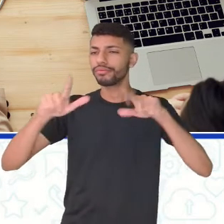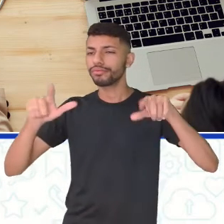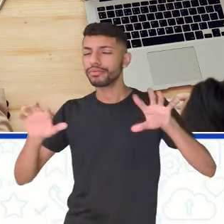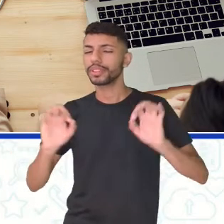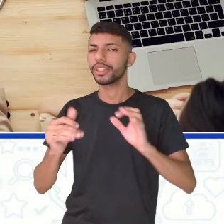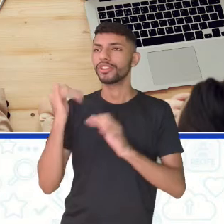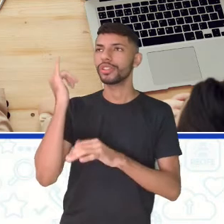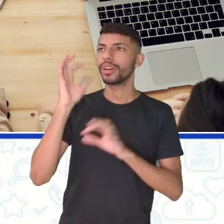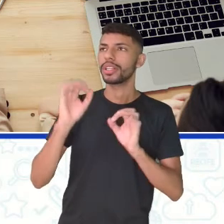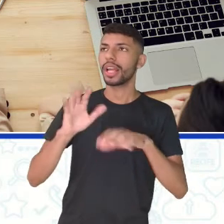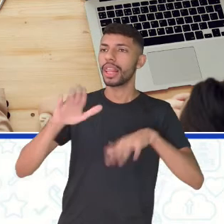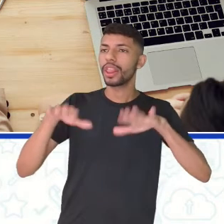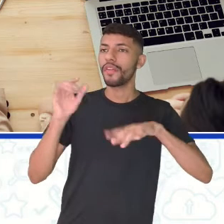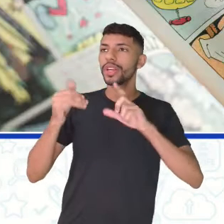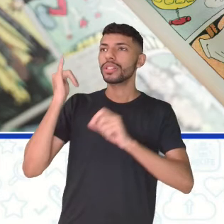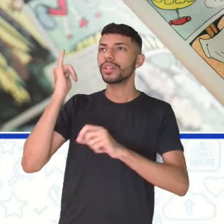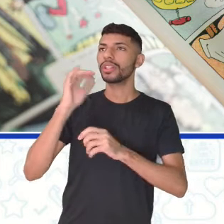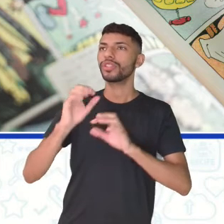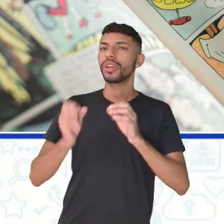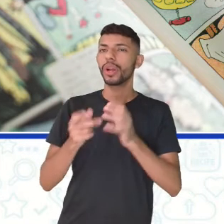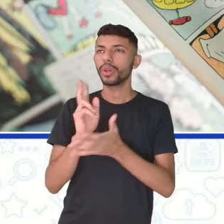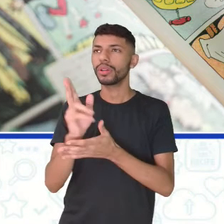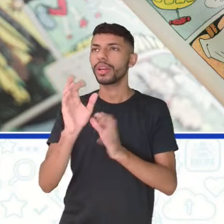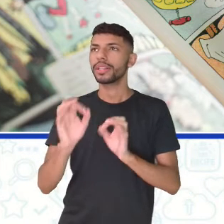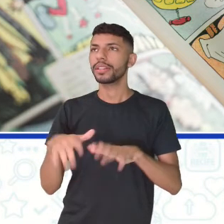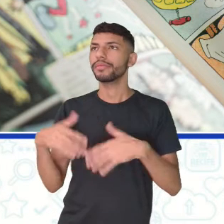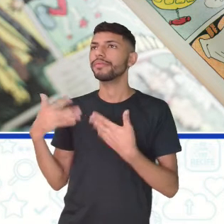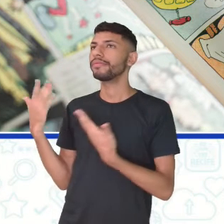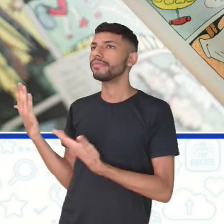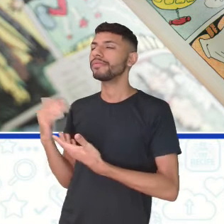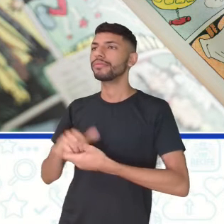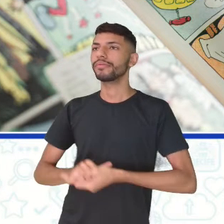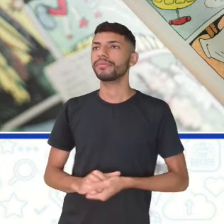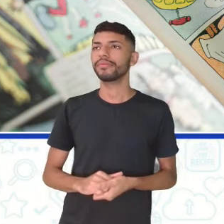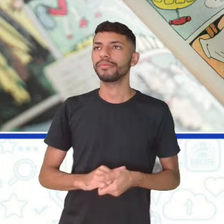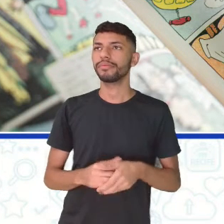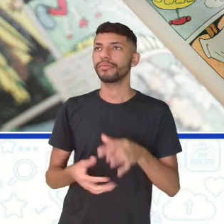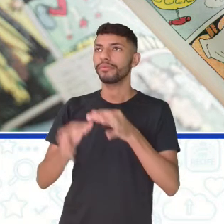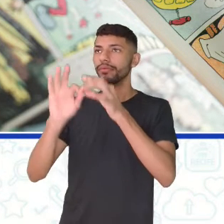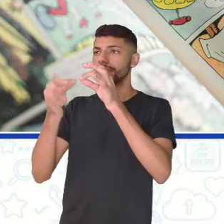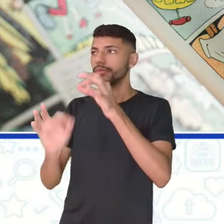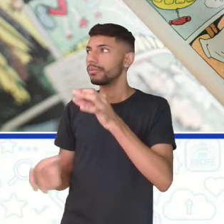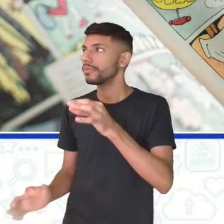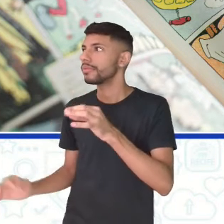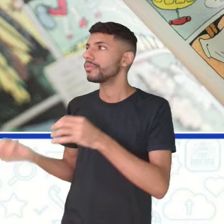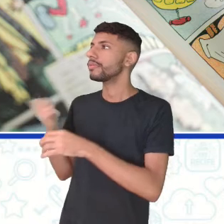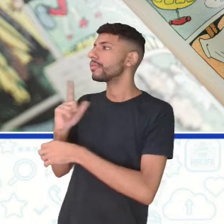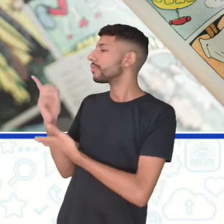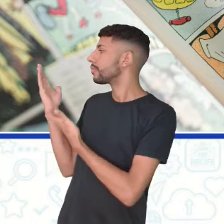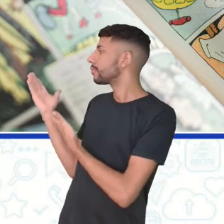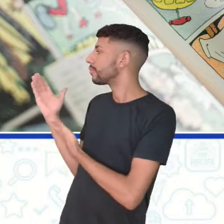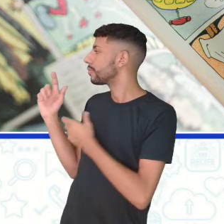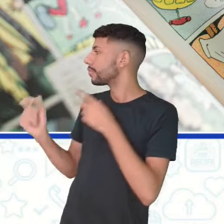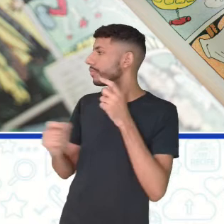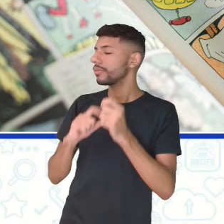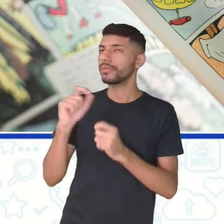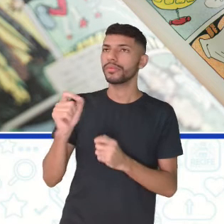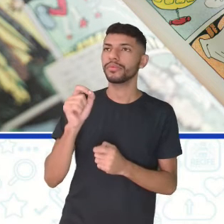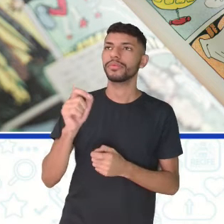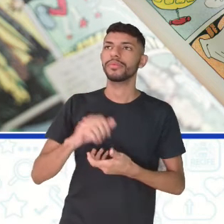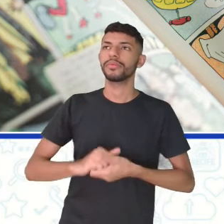repente, a continuação da história, o que é que deve abordar, etc. Beleza? No enredo, temos isso aqui, ó. Ponto inicial,